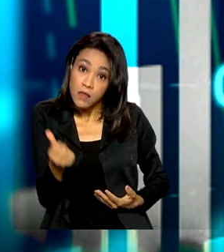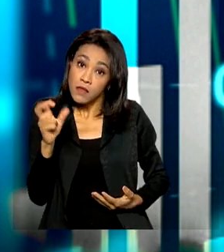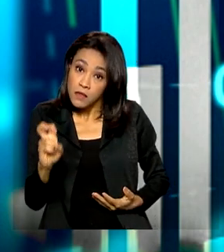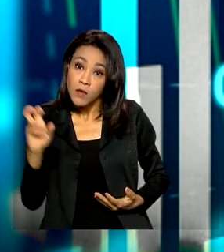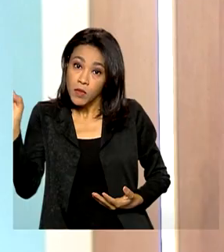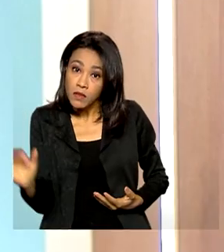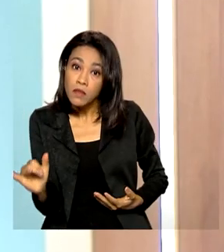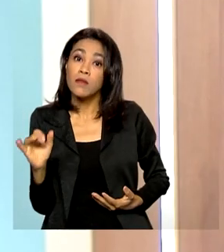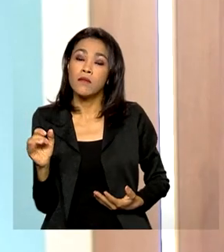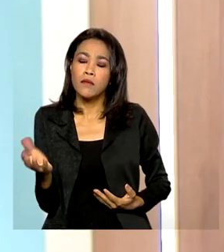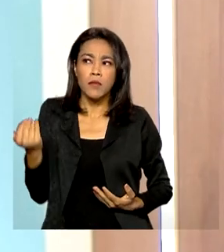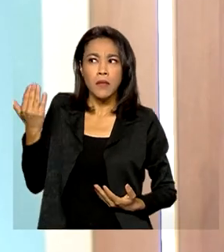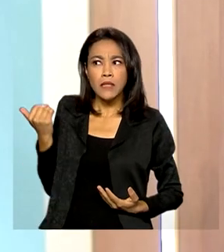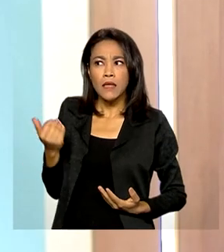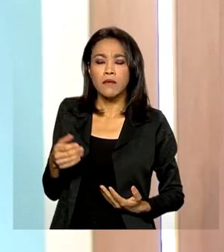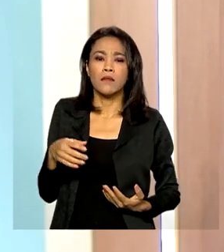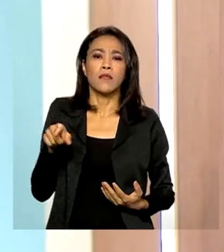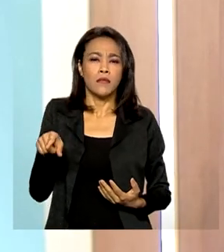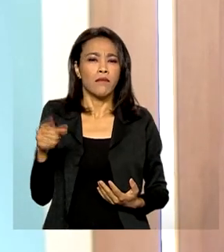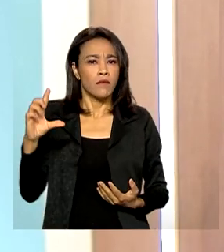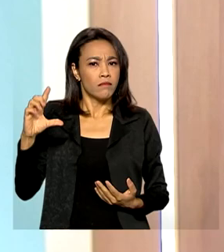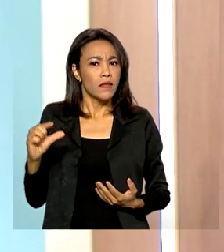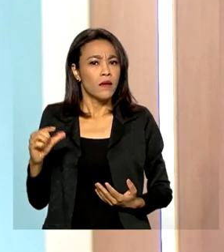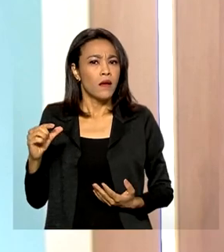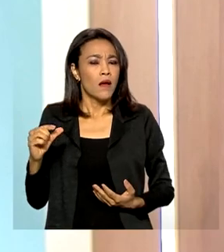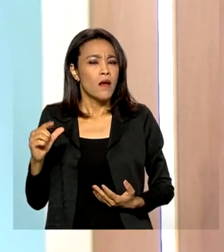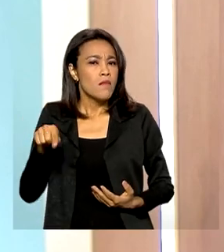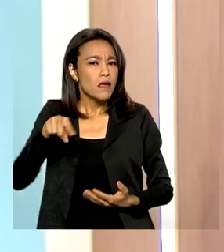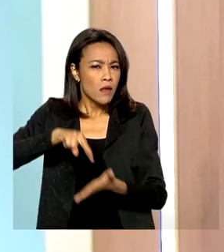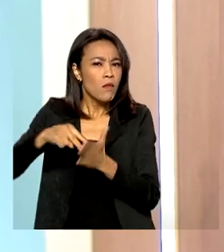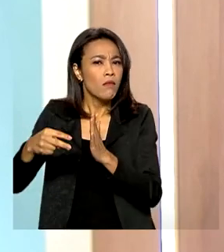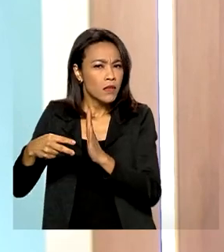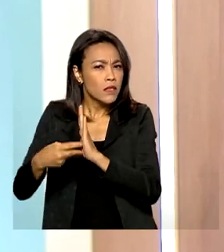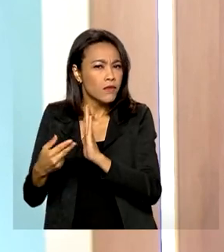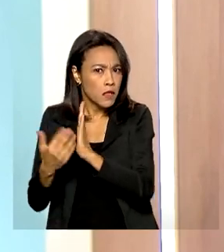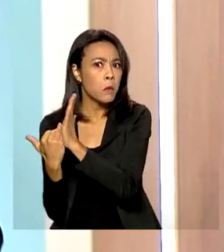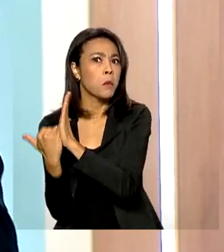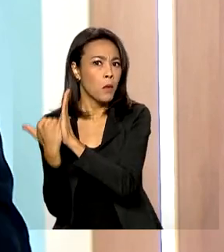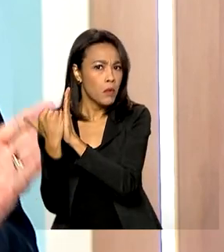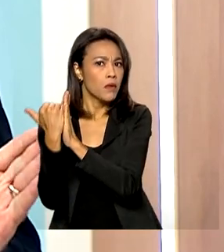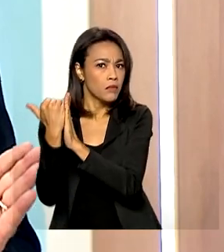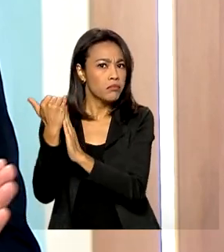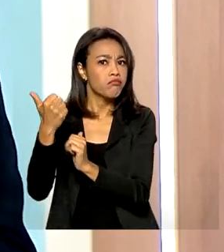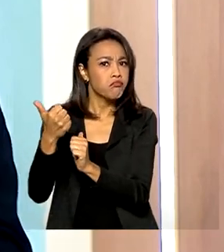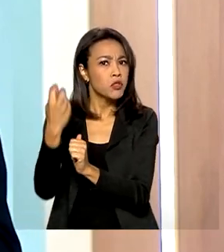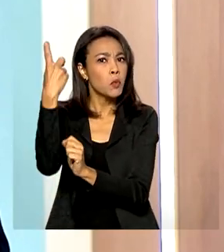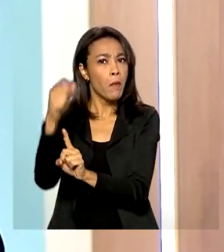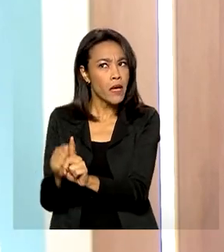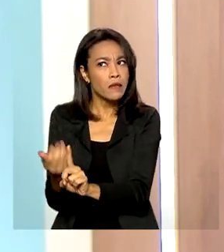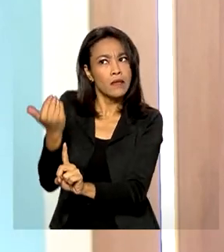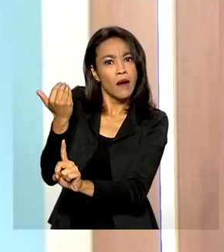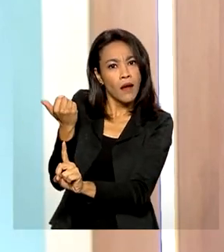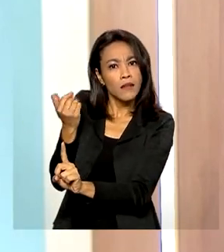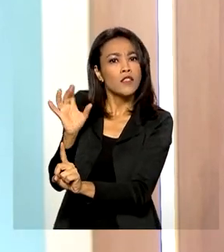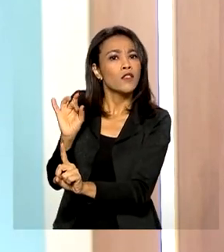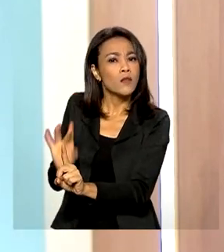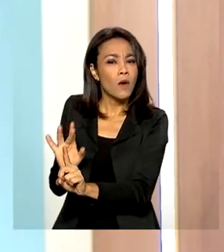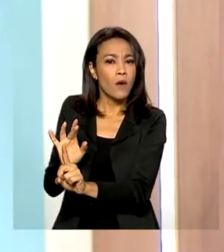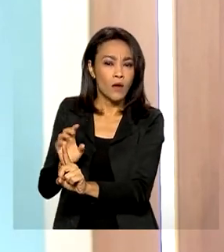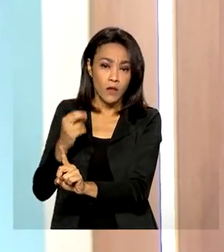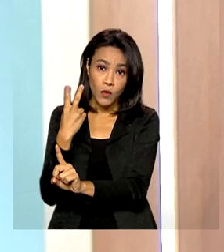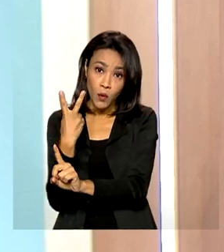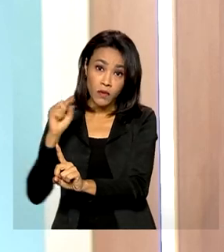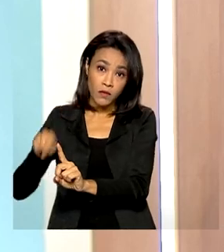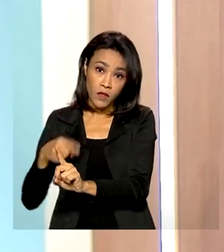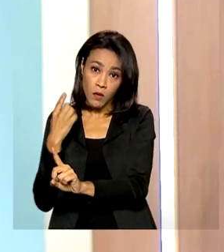à semana passada, que estava em 2,65%, mas um aumento significativo se nós pensarmos em termos de um mês atrás, quando estava apenas em torno de